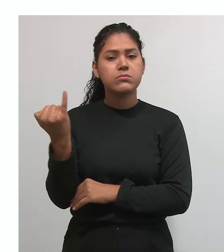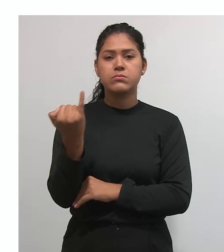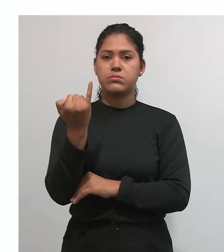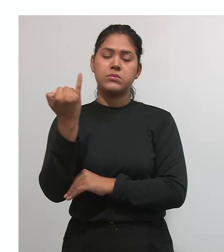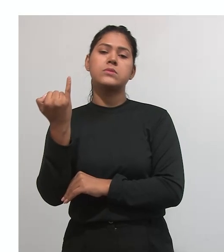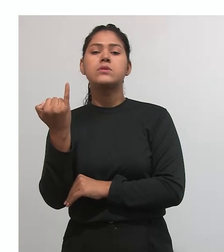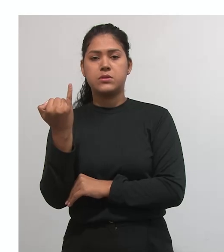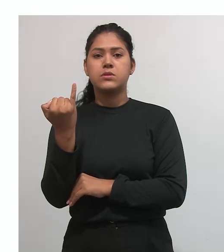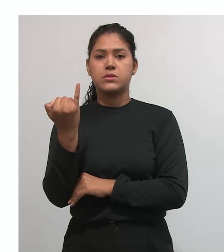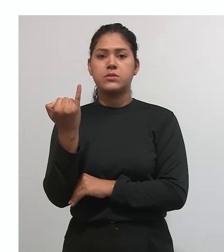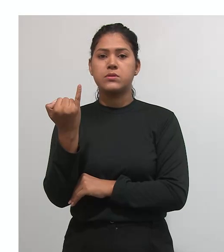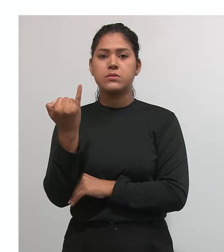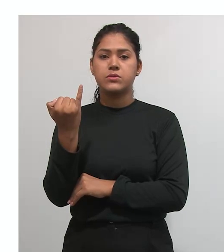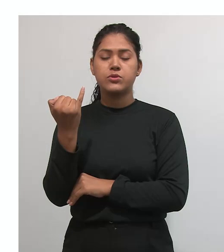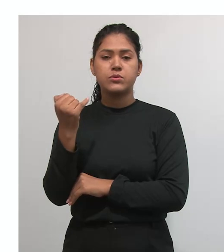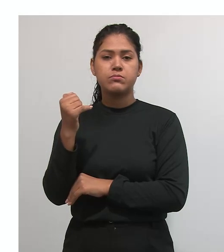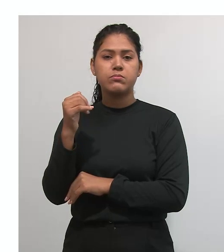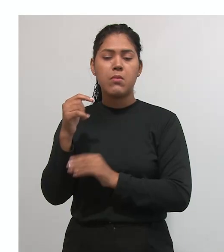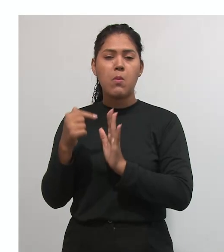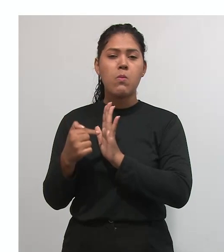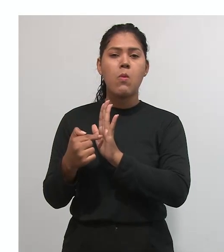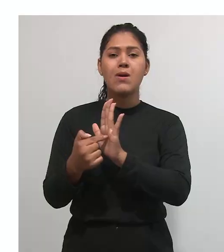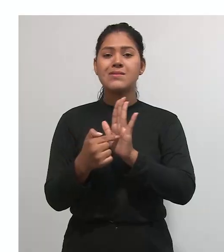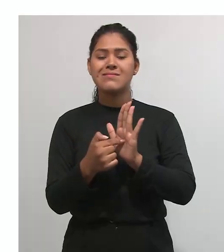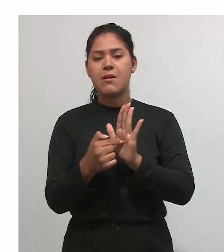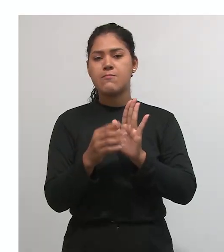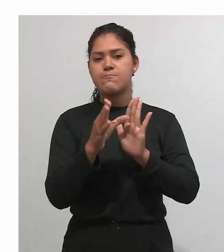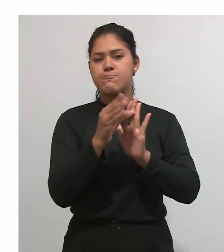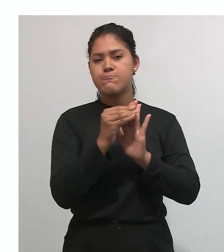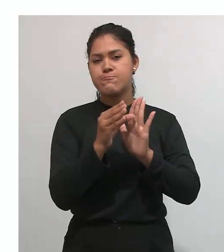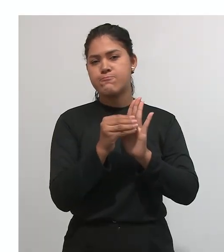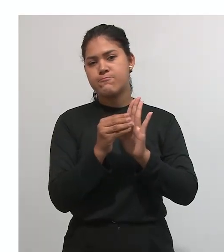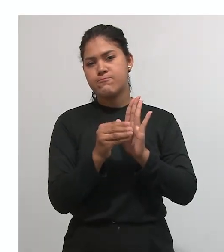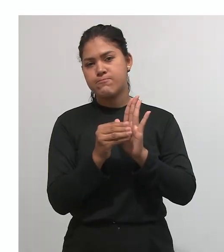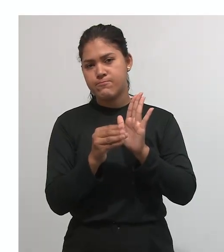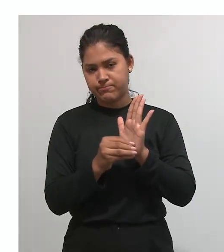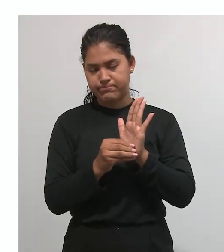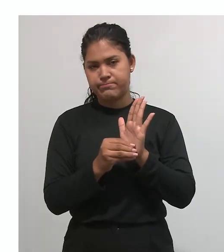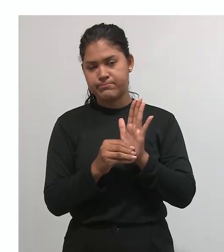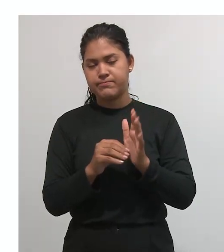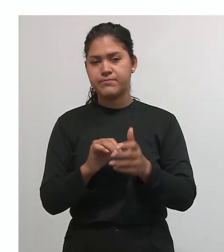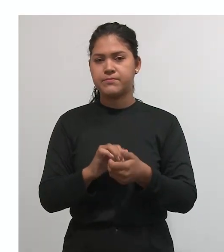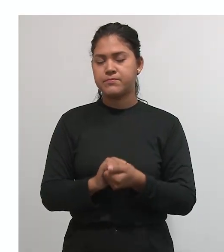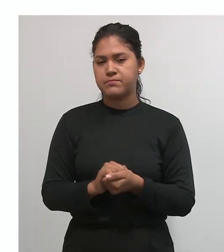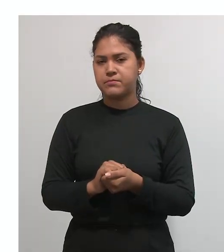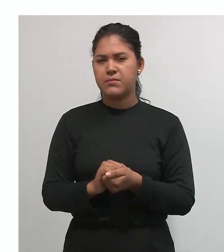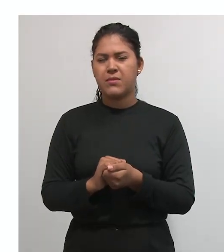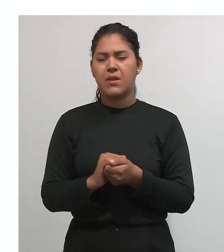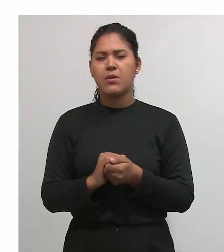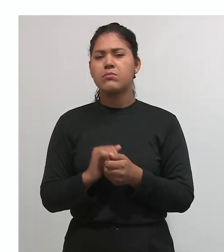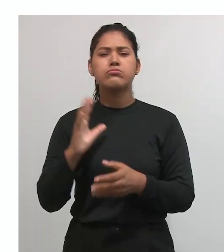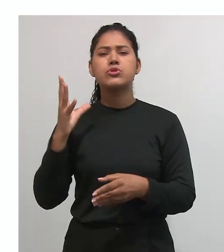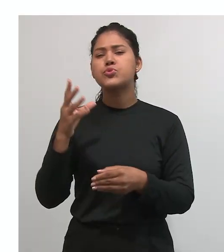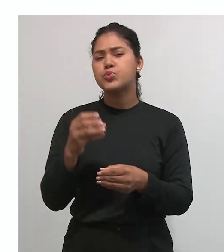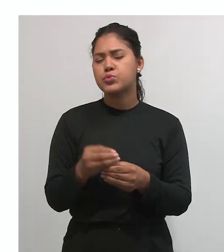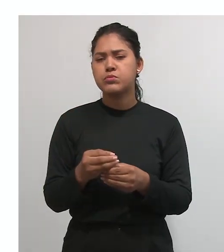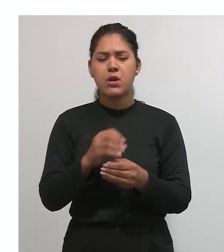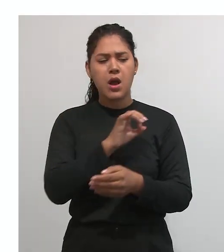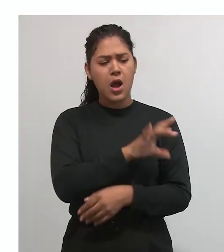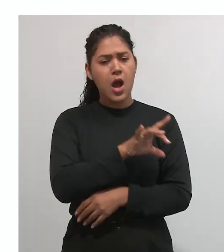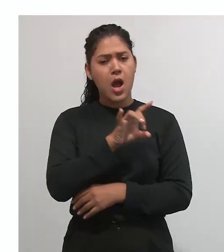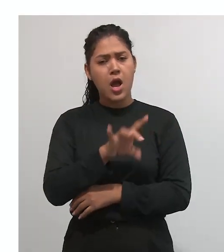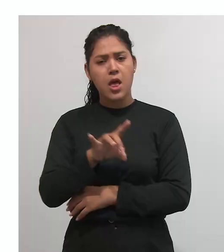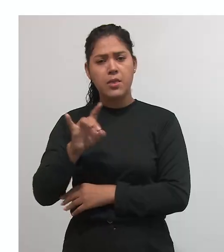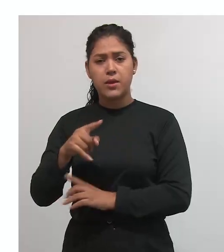corpo de conhecimento sólido e confiável. Então, que acontece? Para cada modalidade,